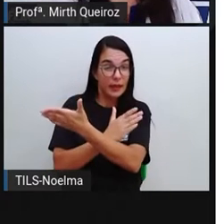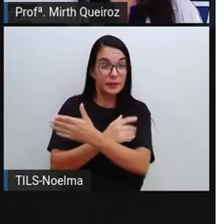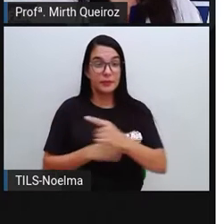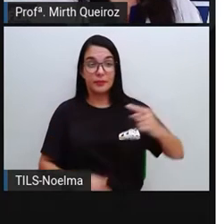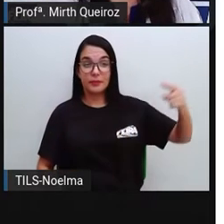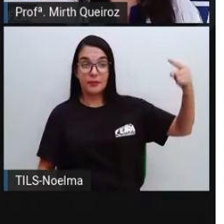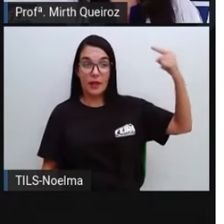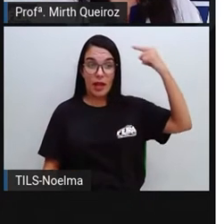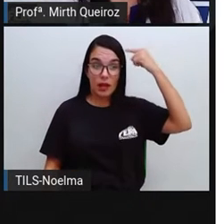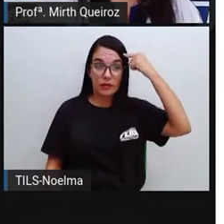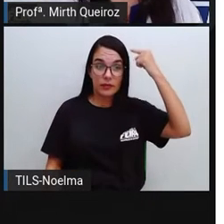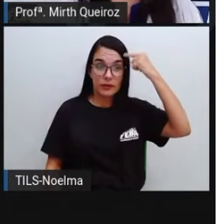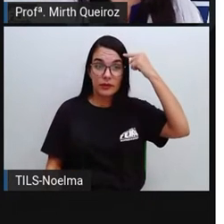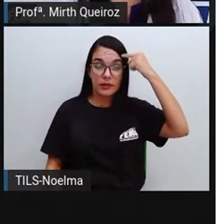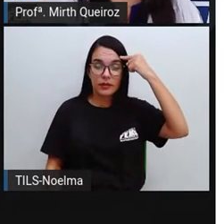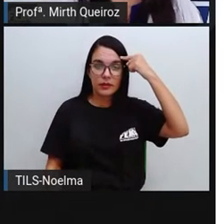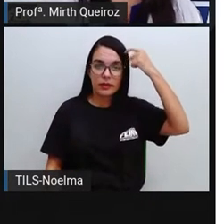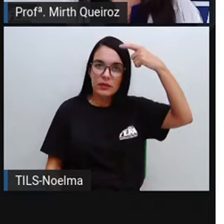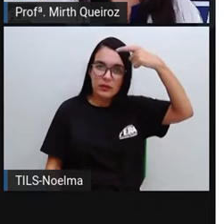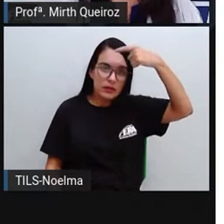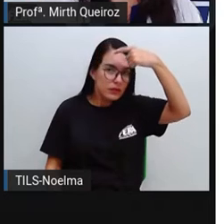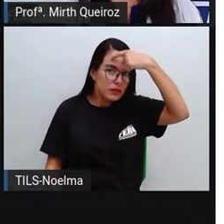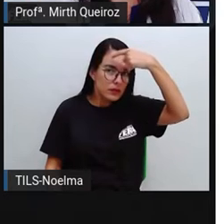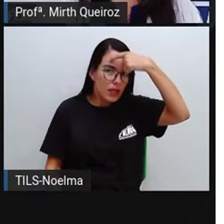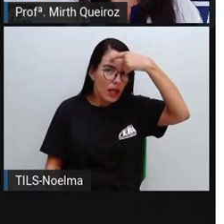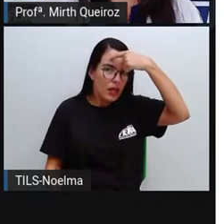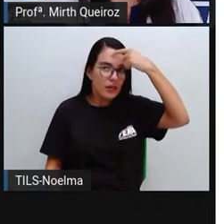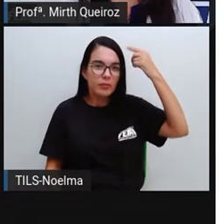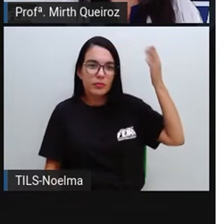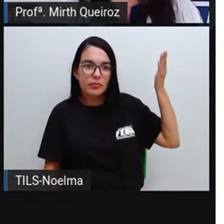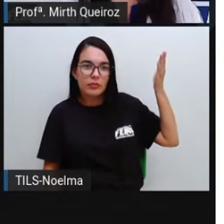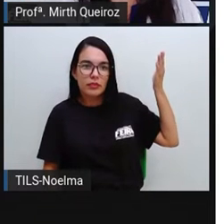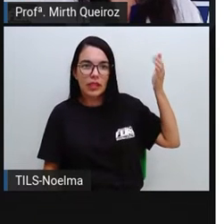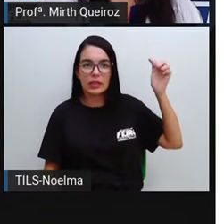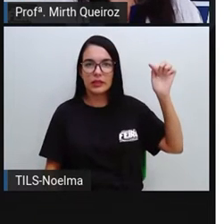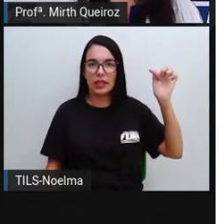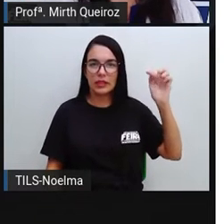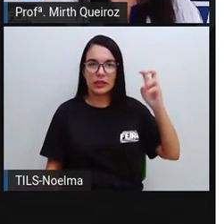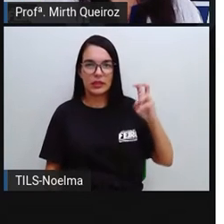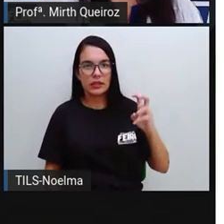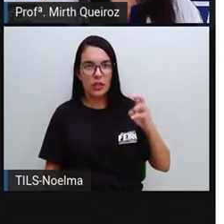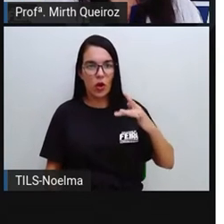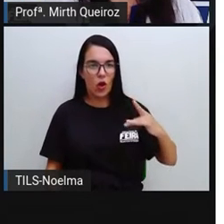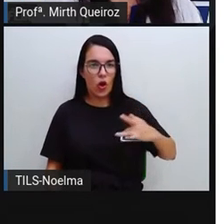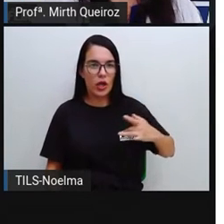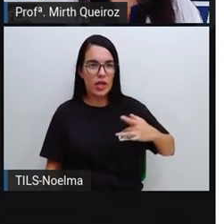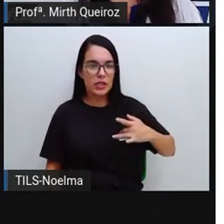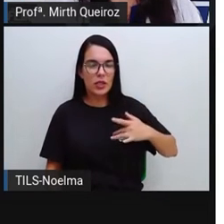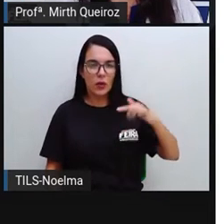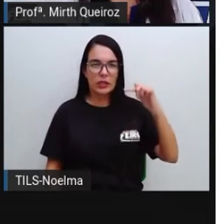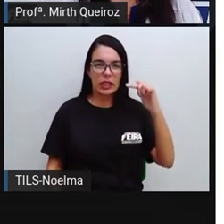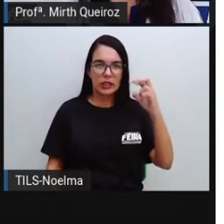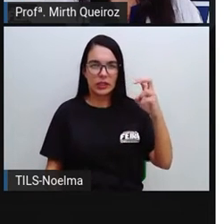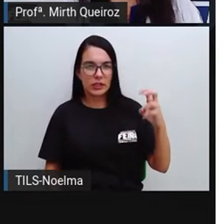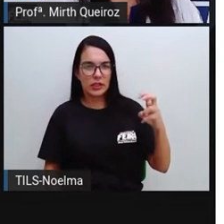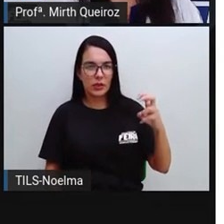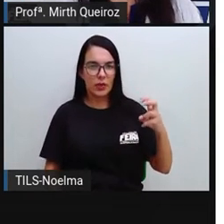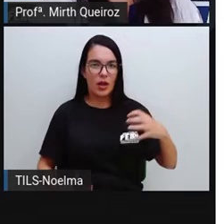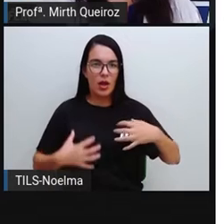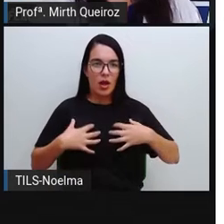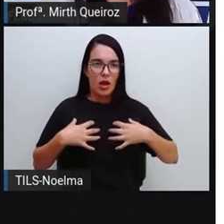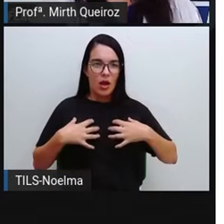75% de água O coração 75%, os pulmões vai ser aproximadamente aí 86